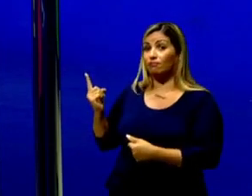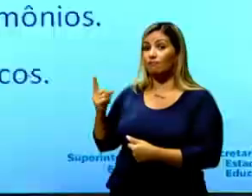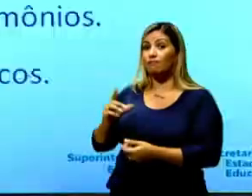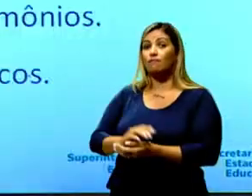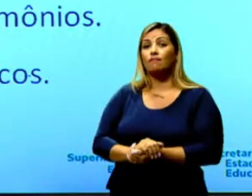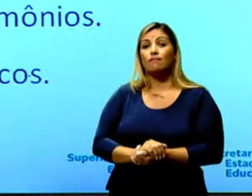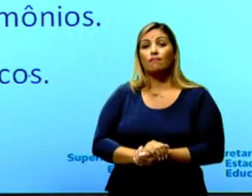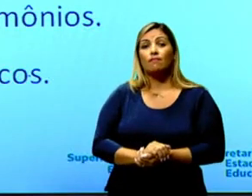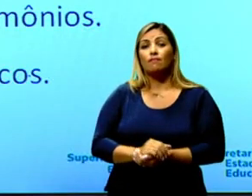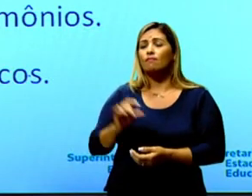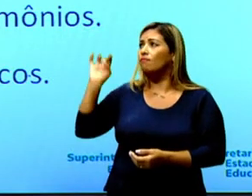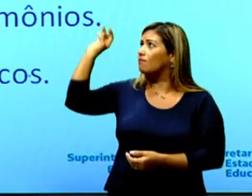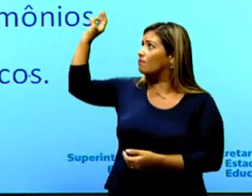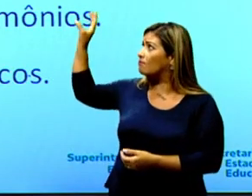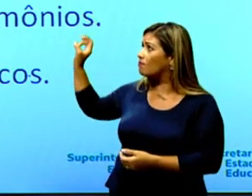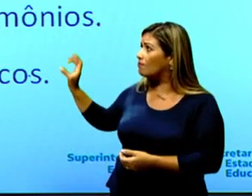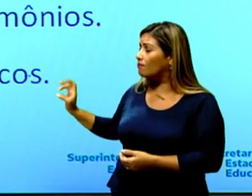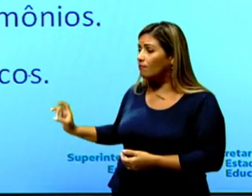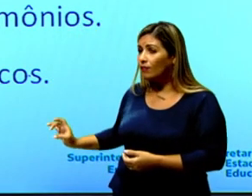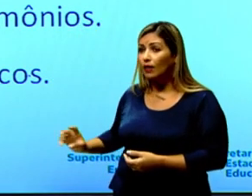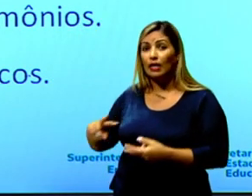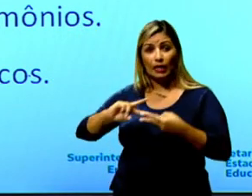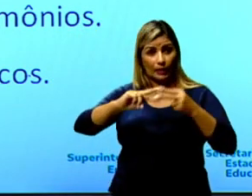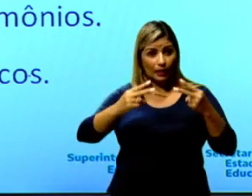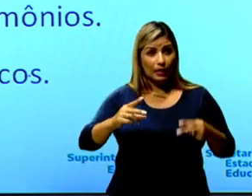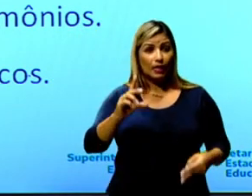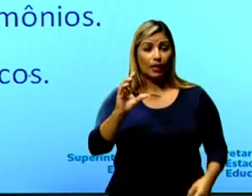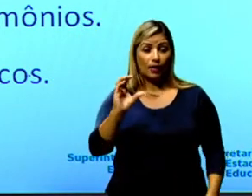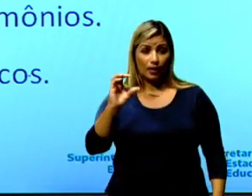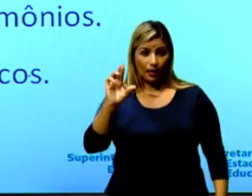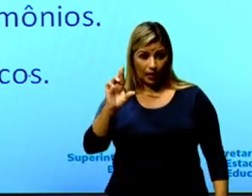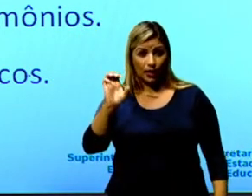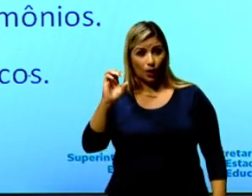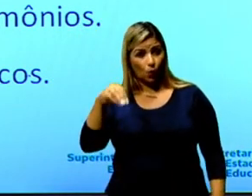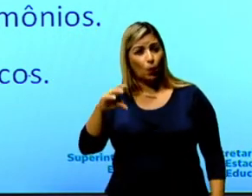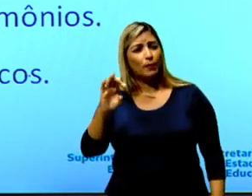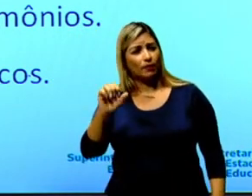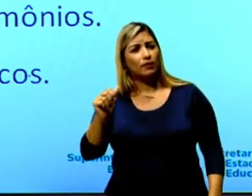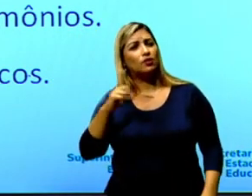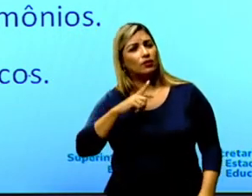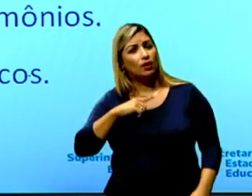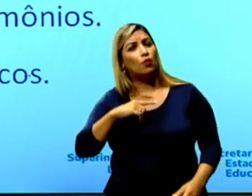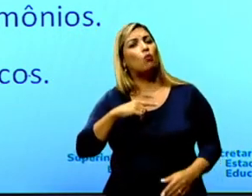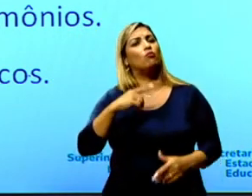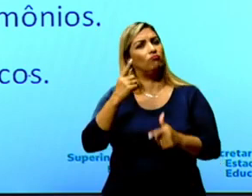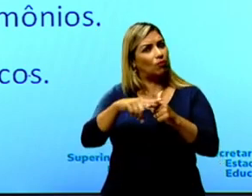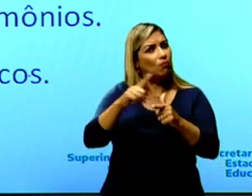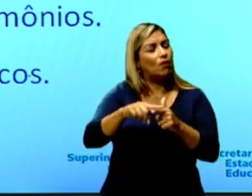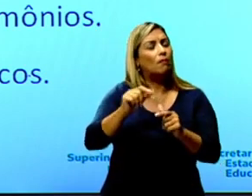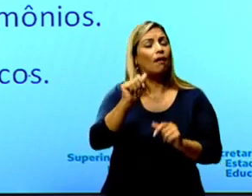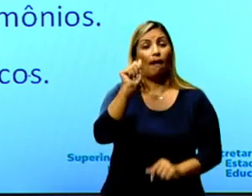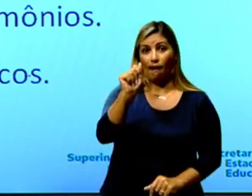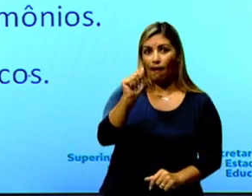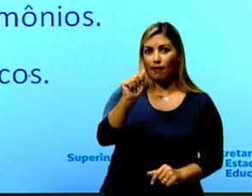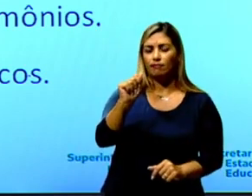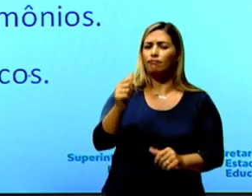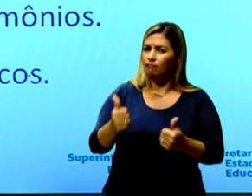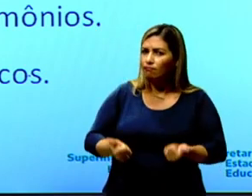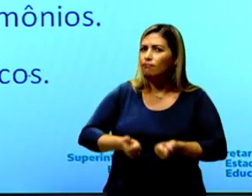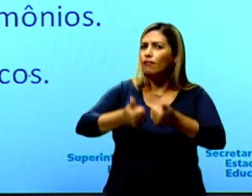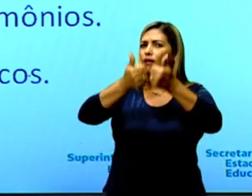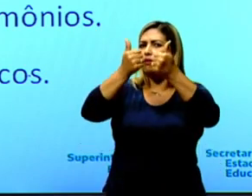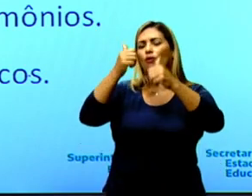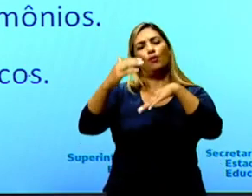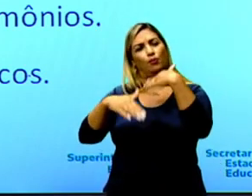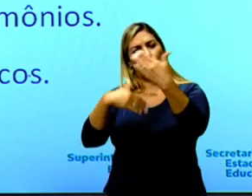produção de insulina pela técnica do DNA recombinante tem como consequência, letra A, o aperfeiçoamento